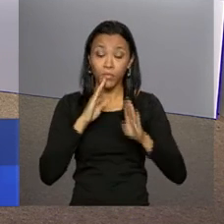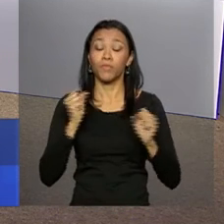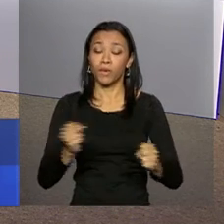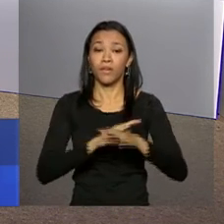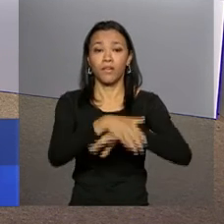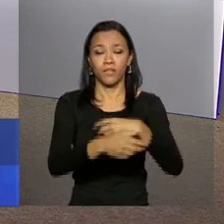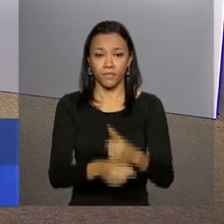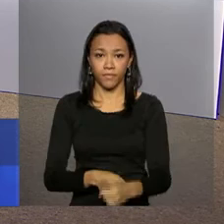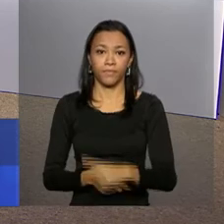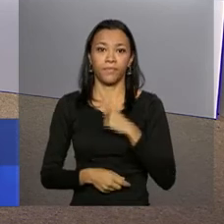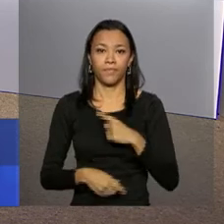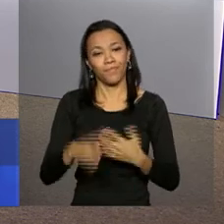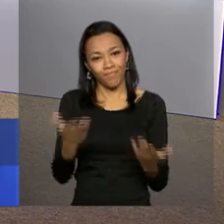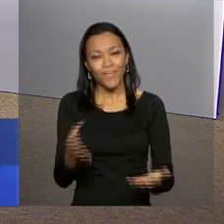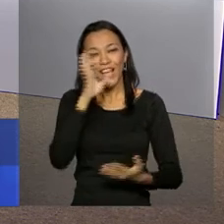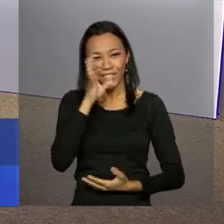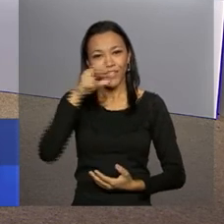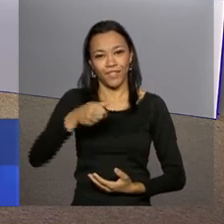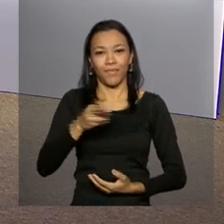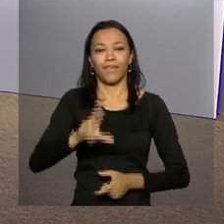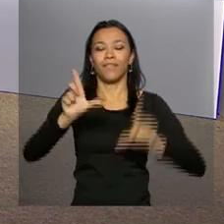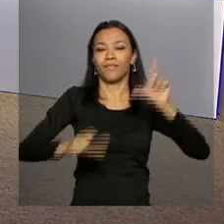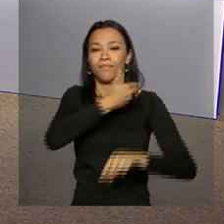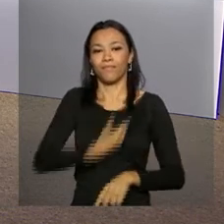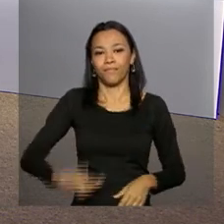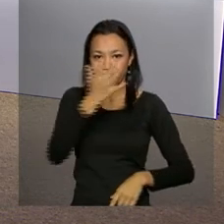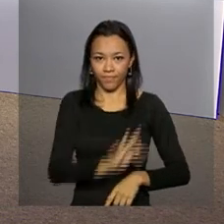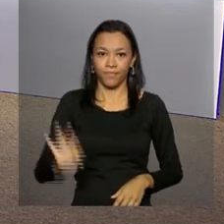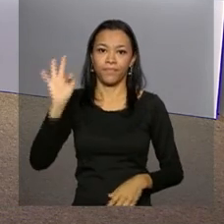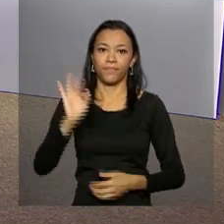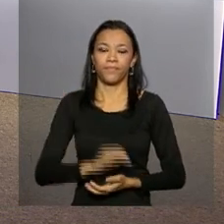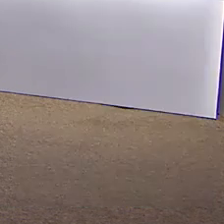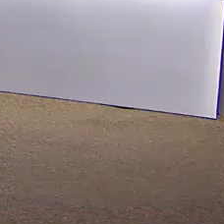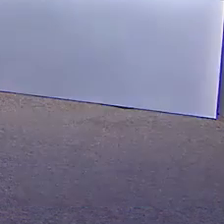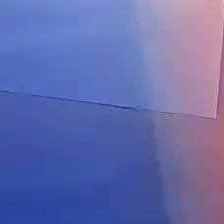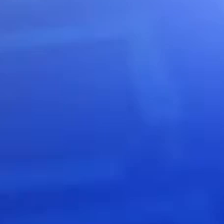facebook.com.br. Continue com a gente, NBR e a TV do Governo Federal.